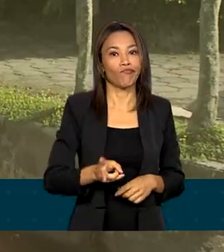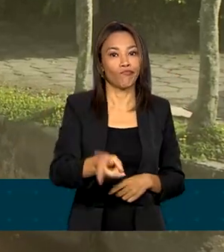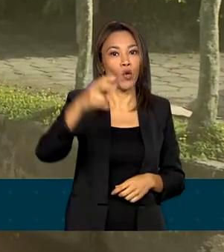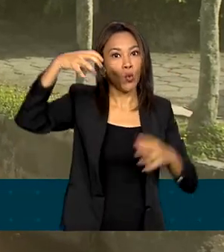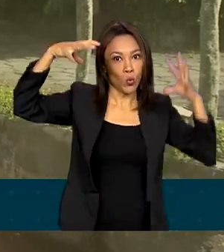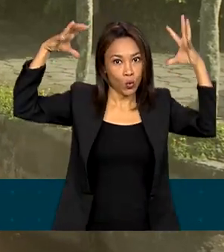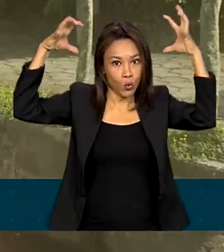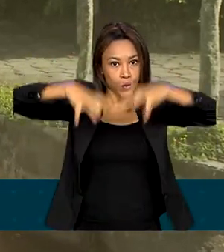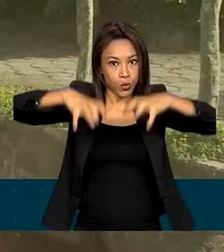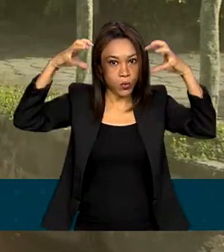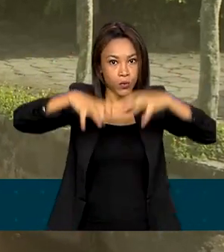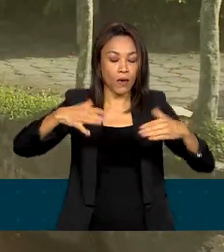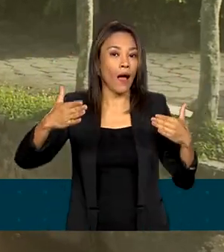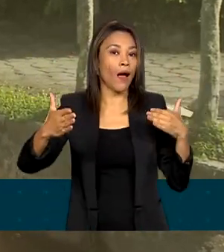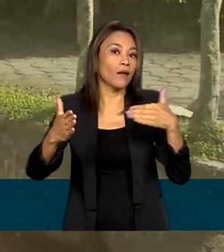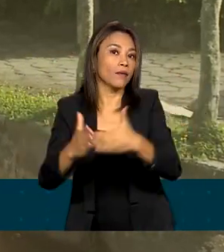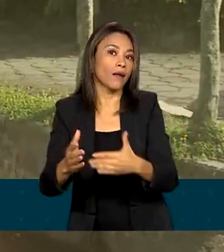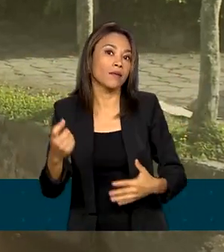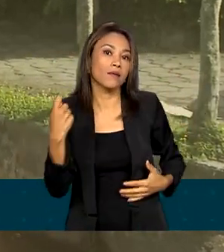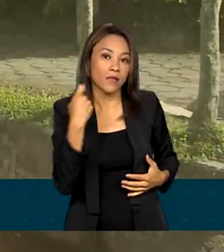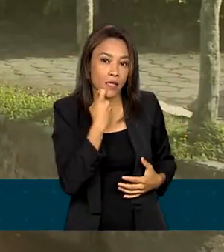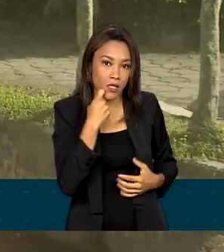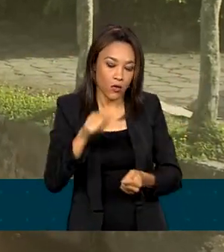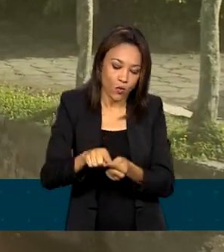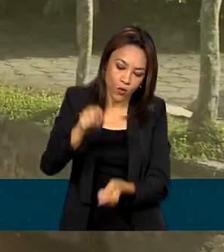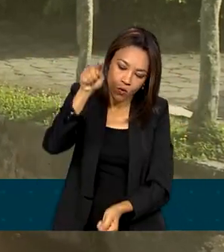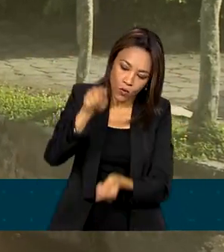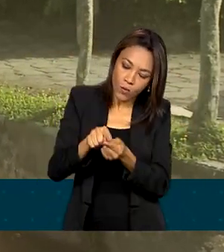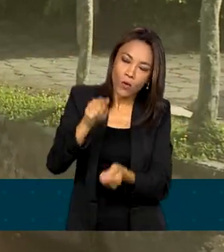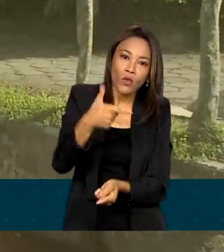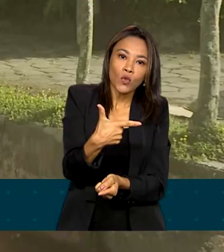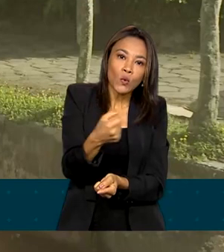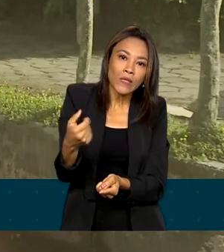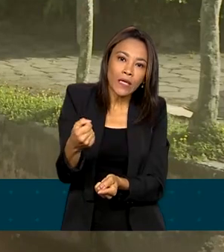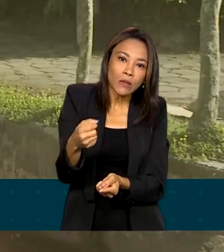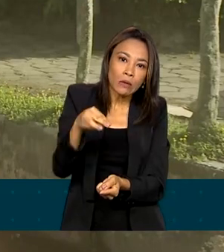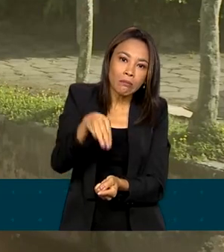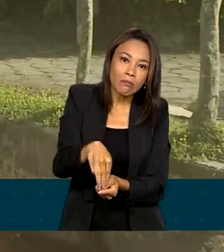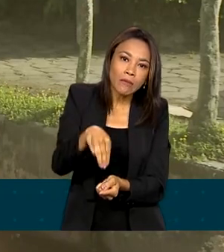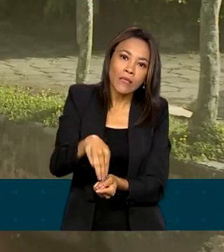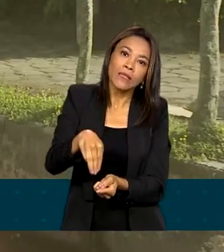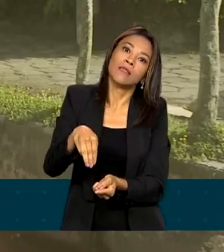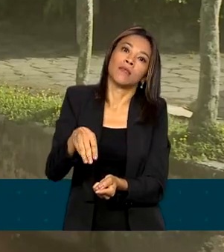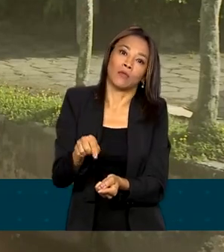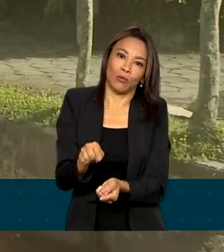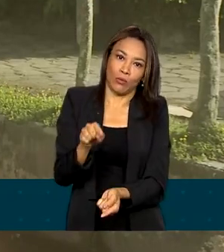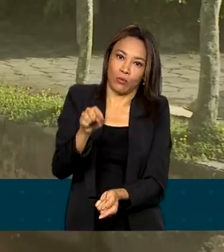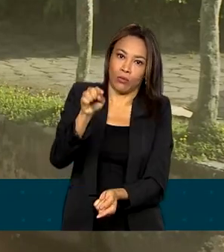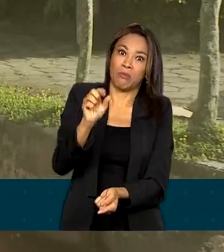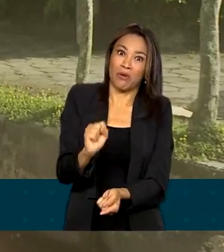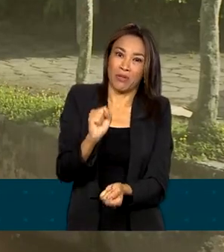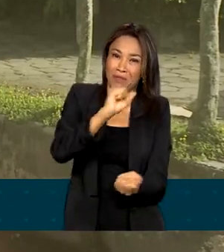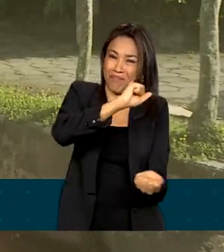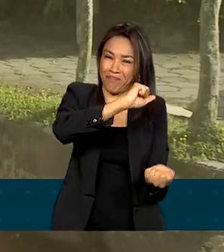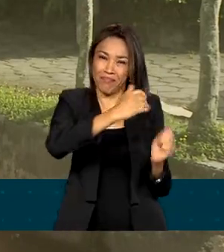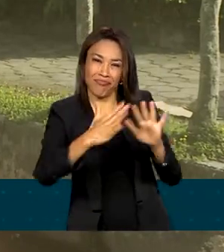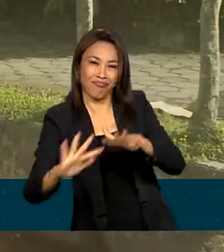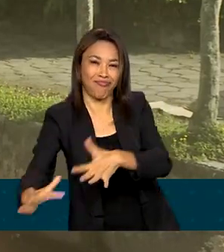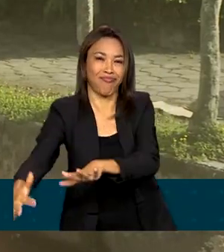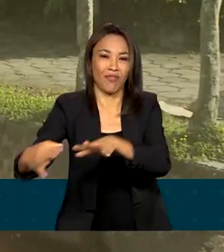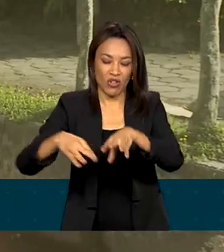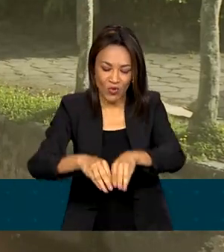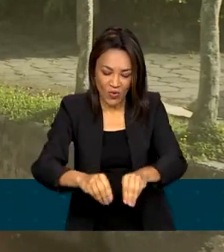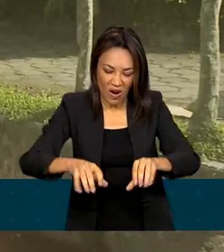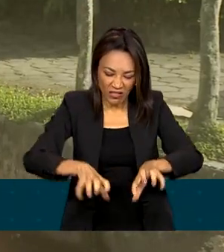sexta-feira deve acumular mais 200 milímetros, o que pode causar mais deslizamentos, já que o solo